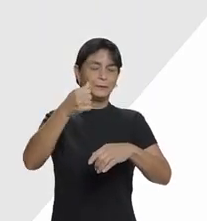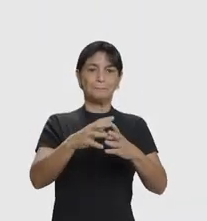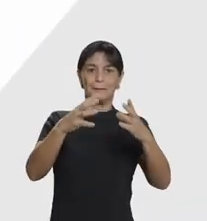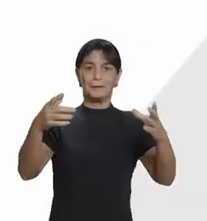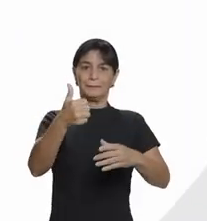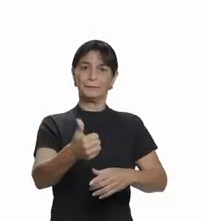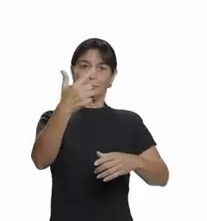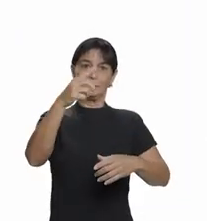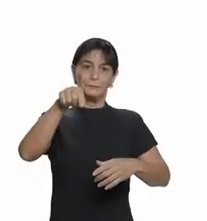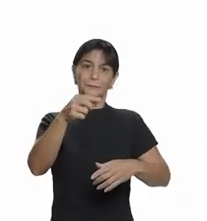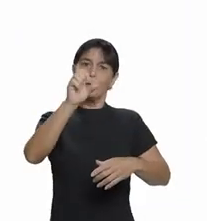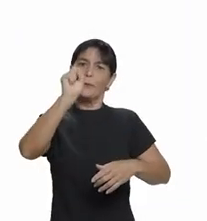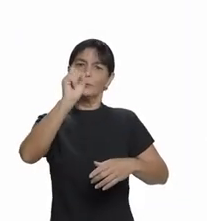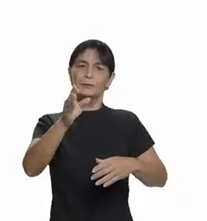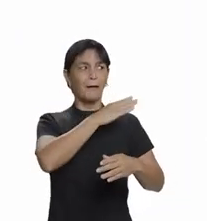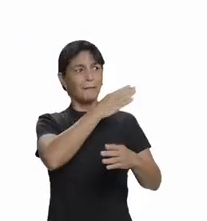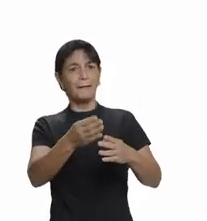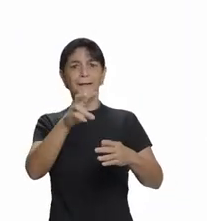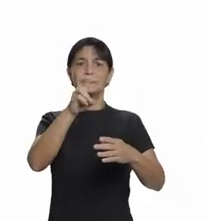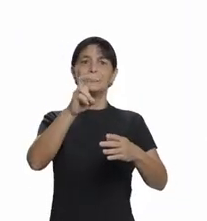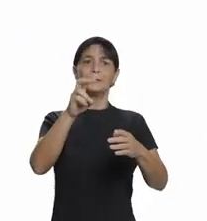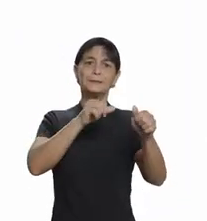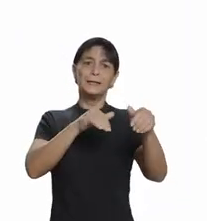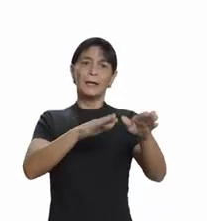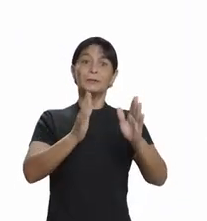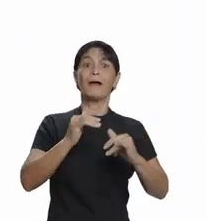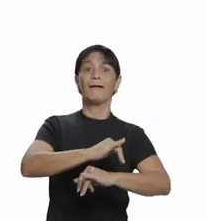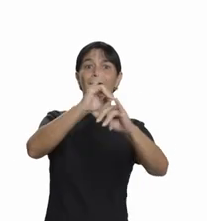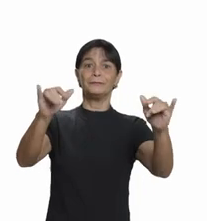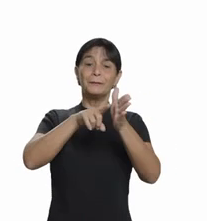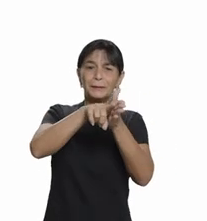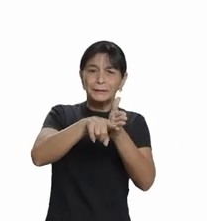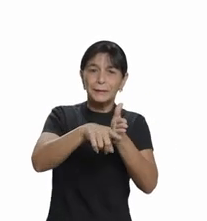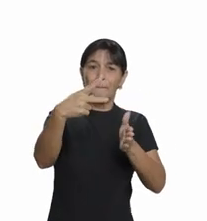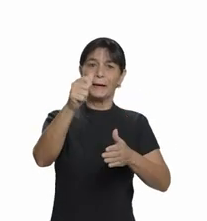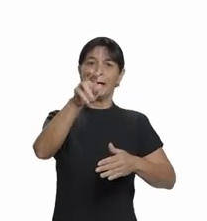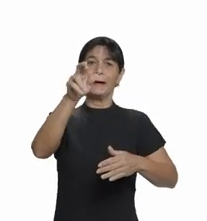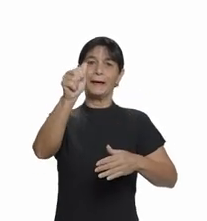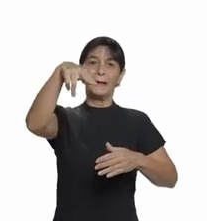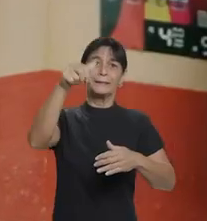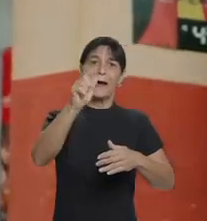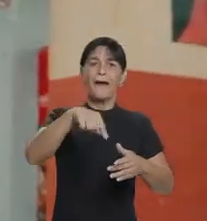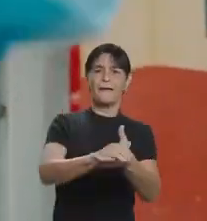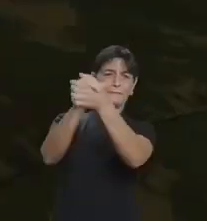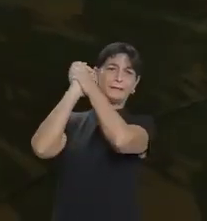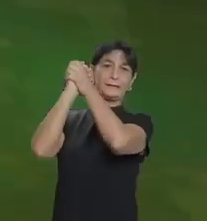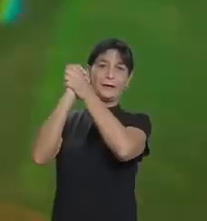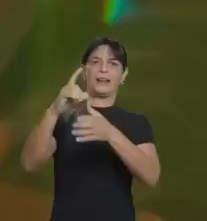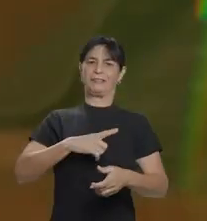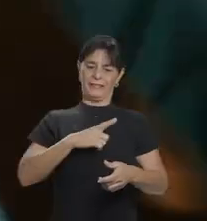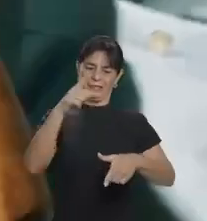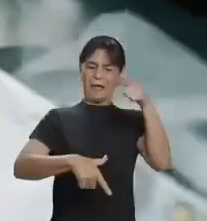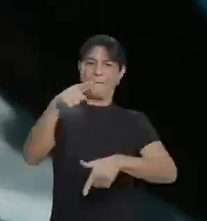José cresceu 12,8 pontos desde o dia 5 de setembro, quando foi publicada a pesquisa da Paraná Pesquisas. É a vitória de